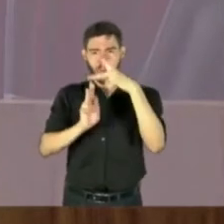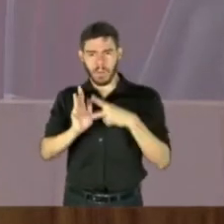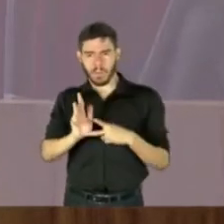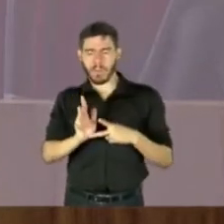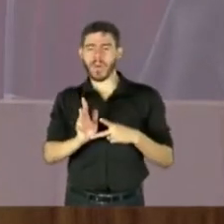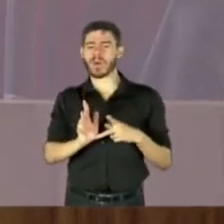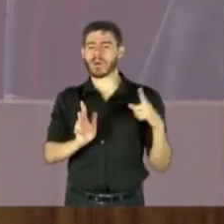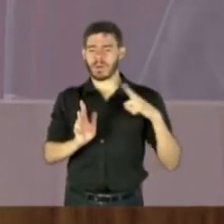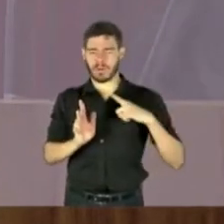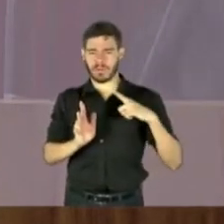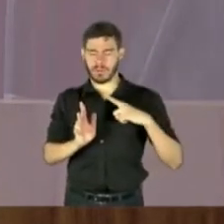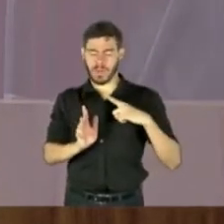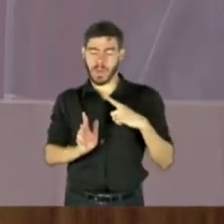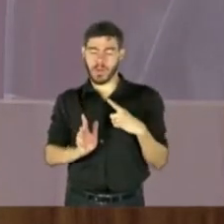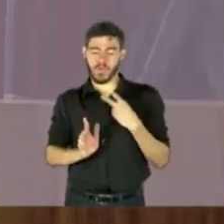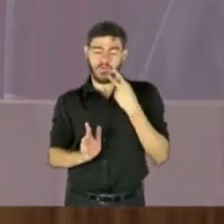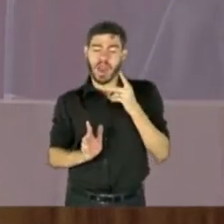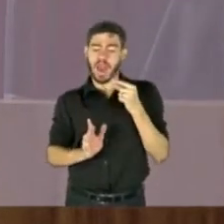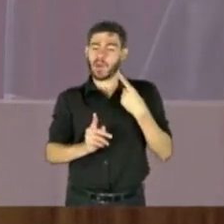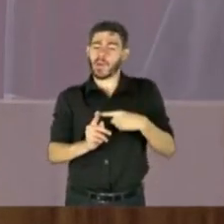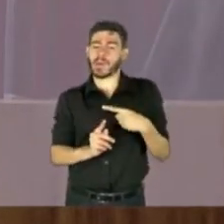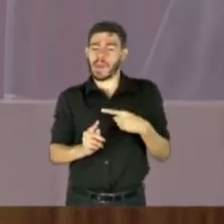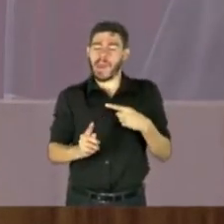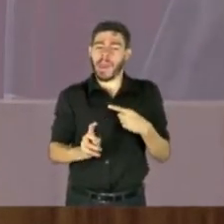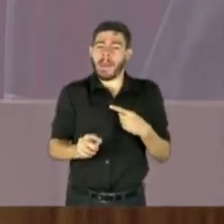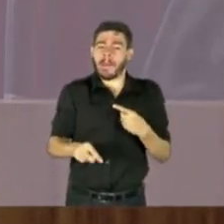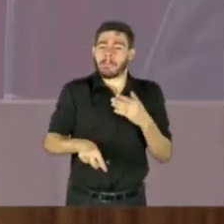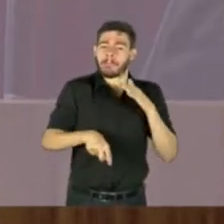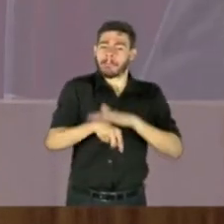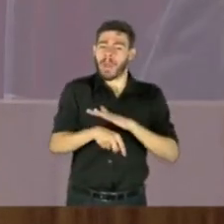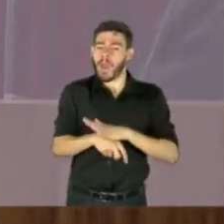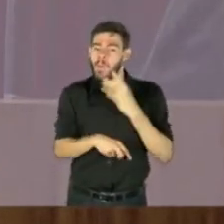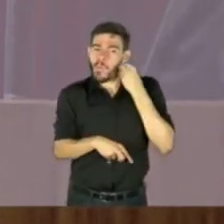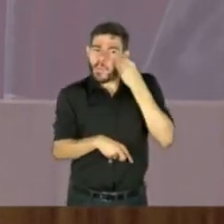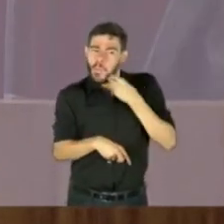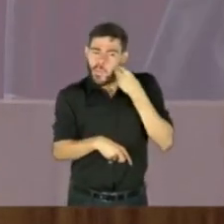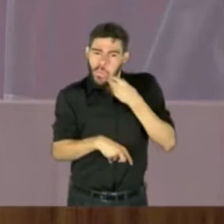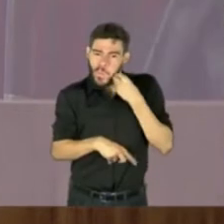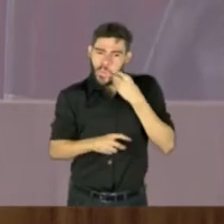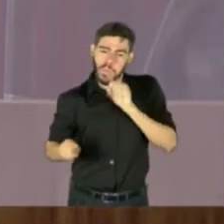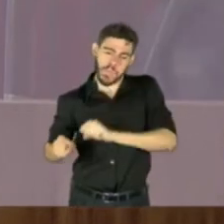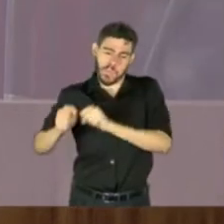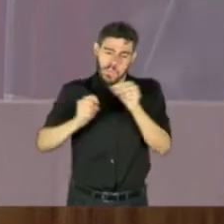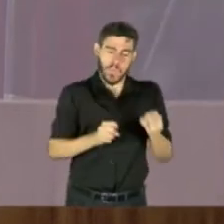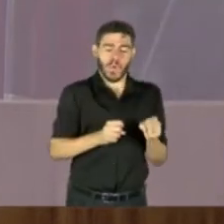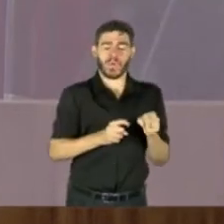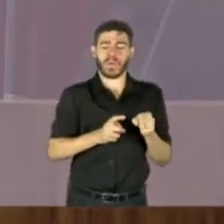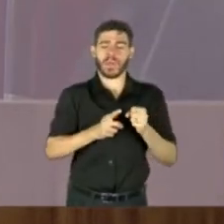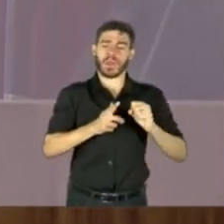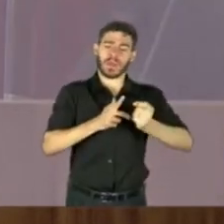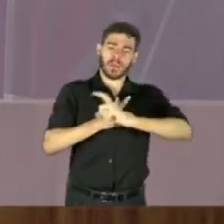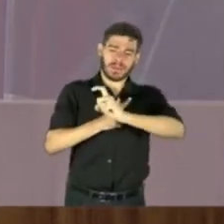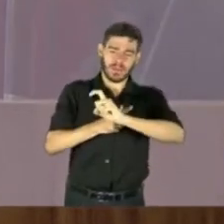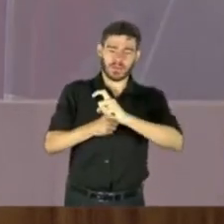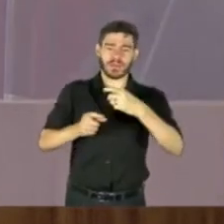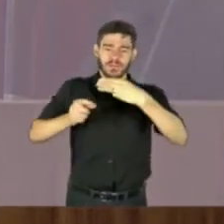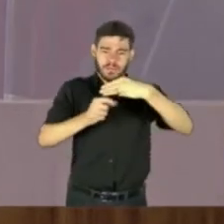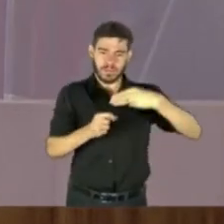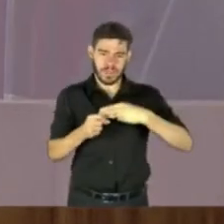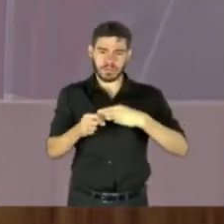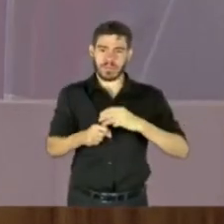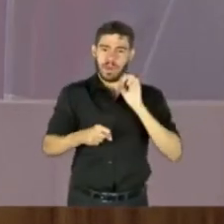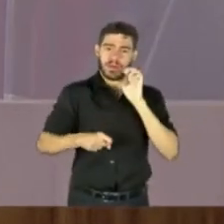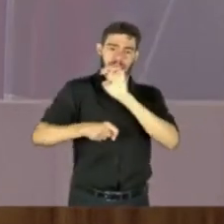falo isso por experiência própria, tendo participado várias vezes do Poder Executivo Municipal, Estado Federal e